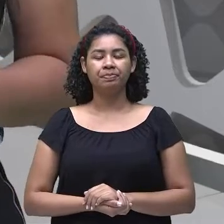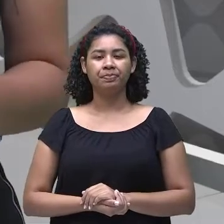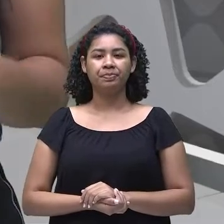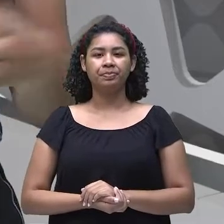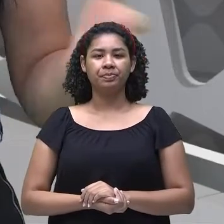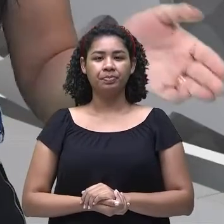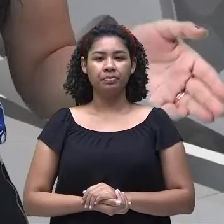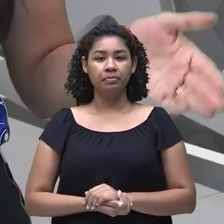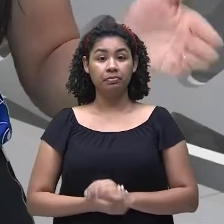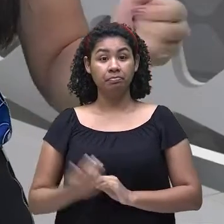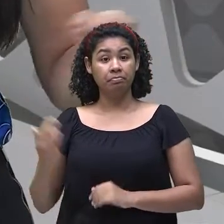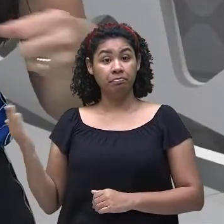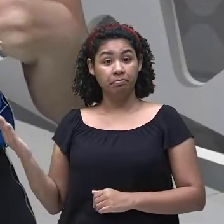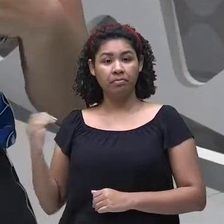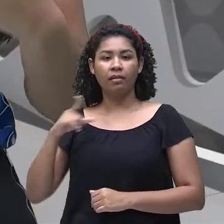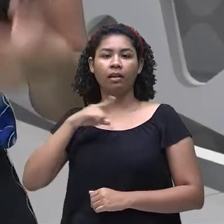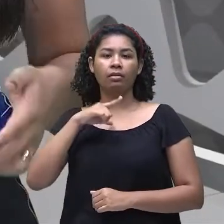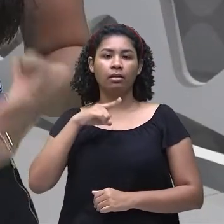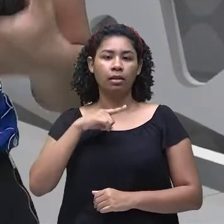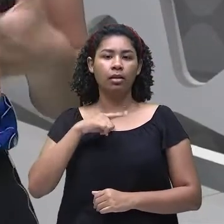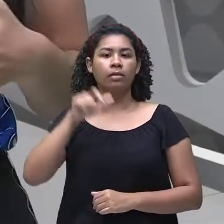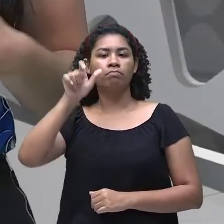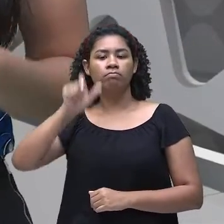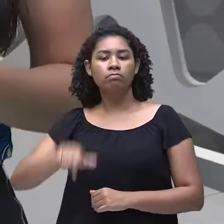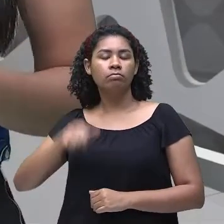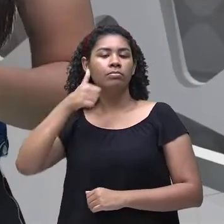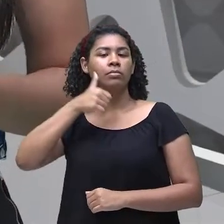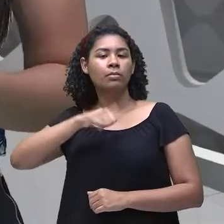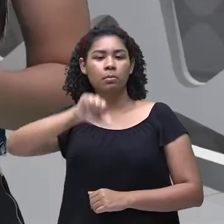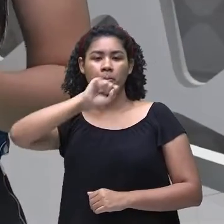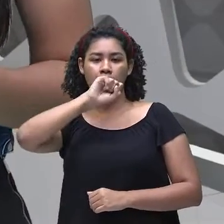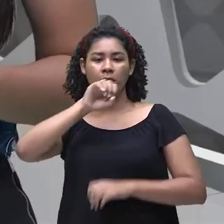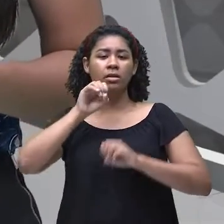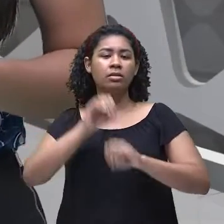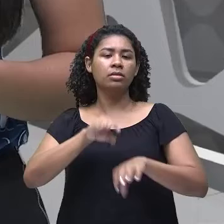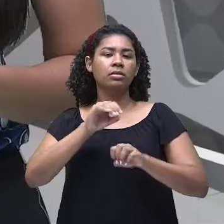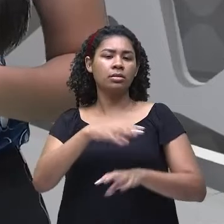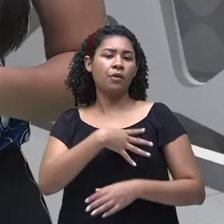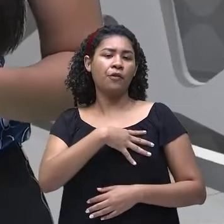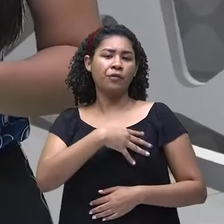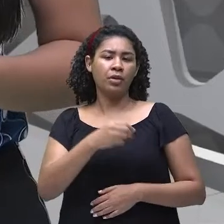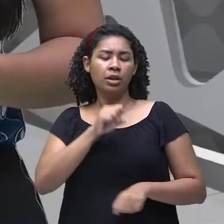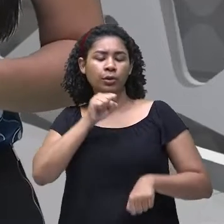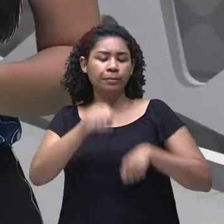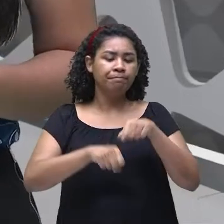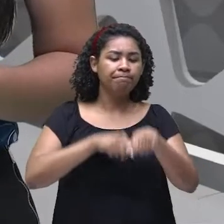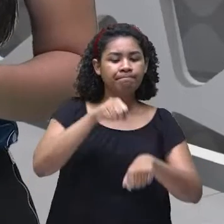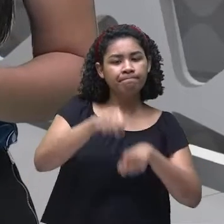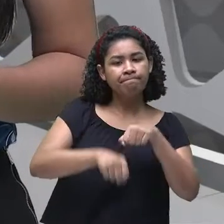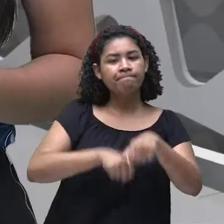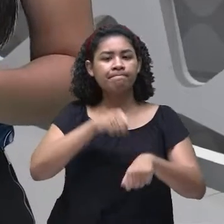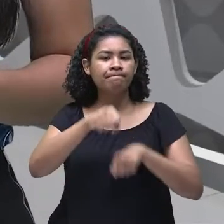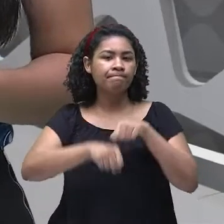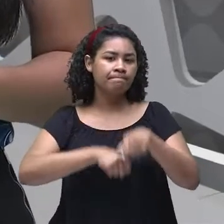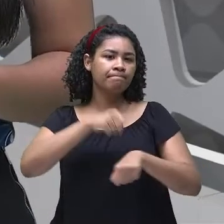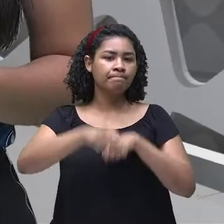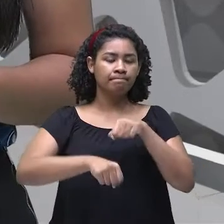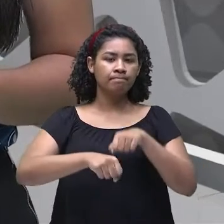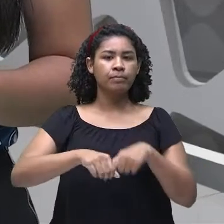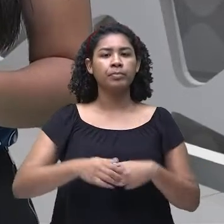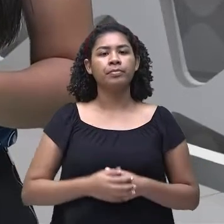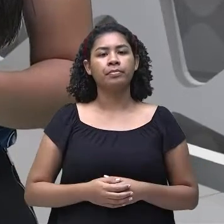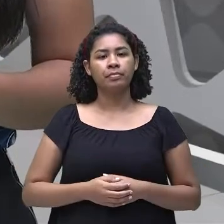Temos alguém, uma mãe ensinando o filho, né? A andar de bicicleta. E aí, a gente tem,